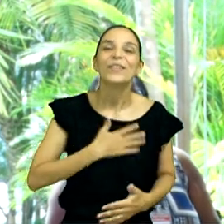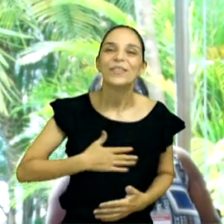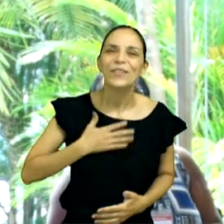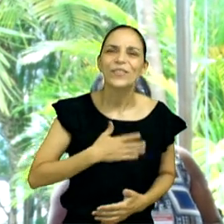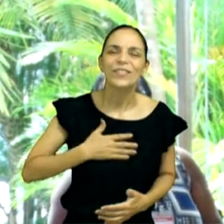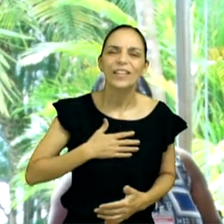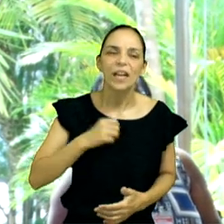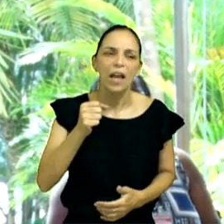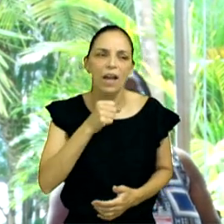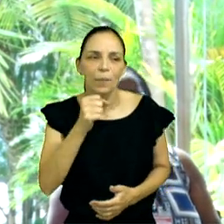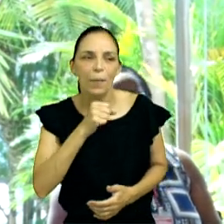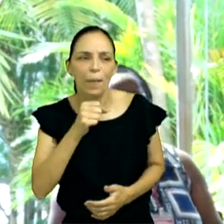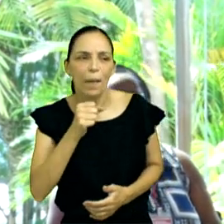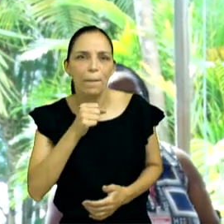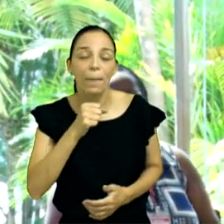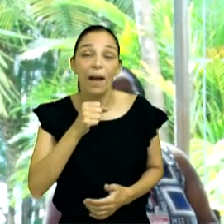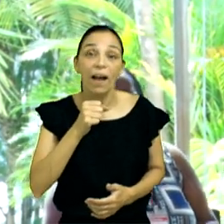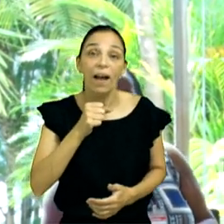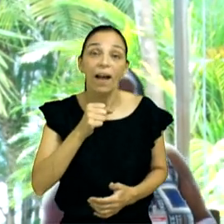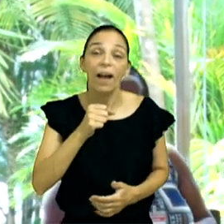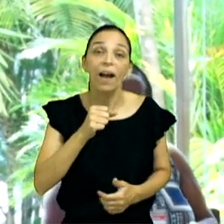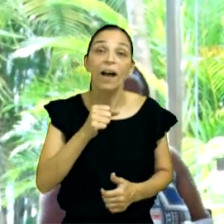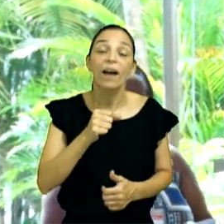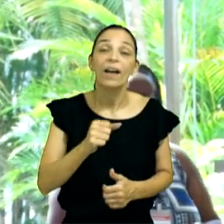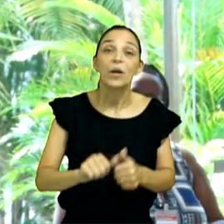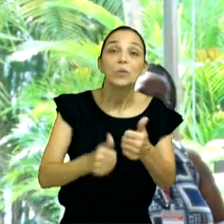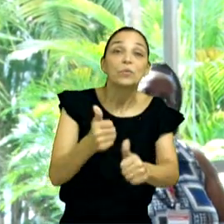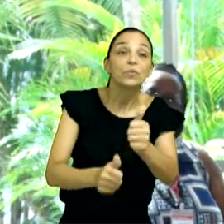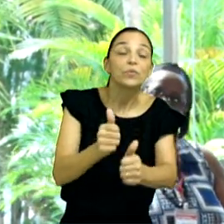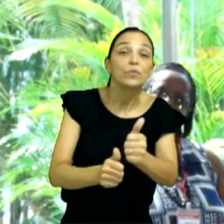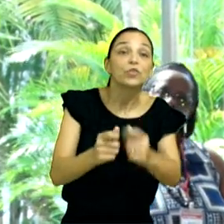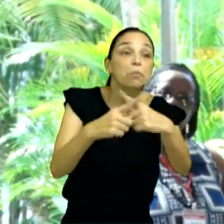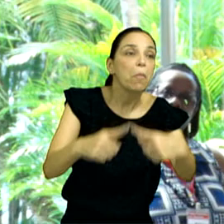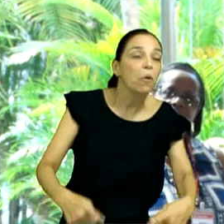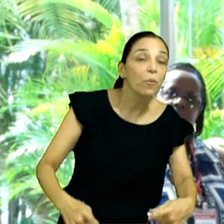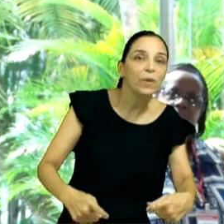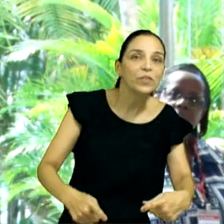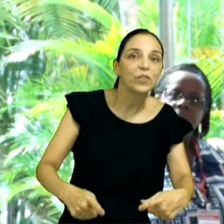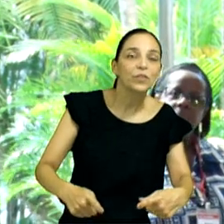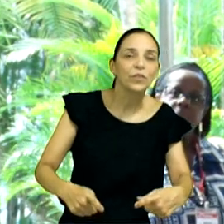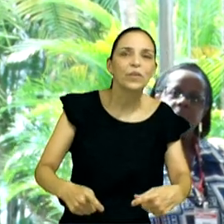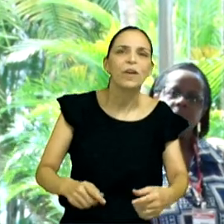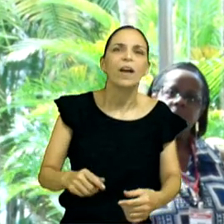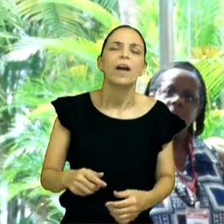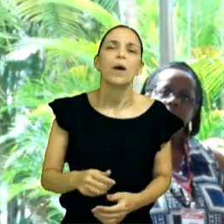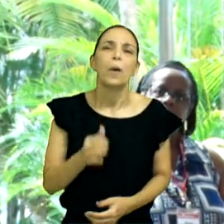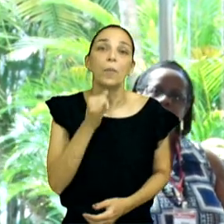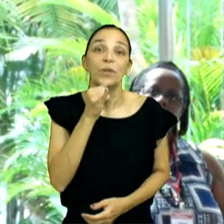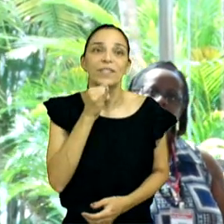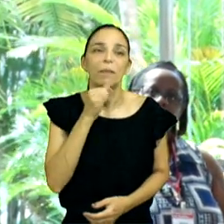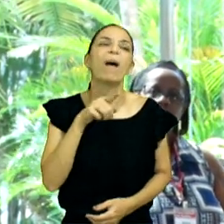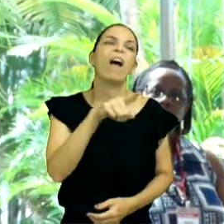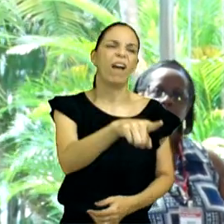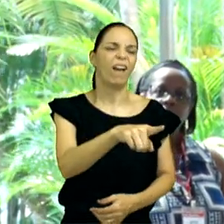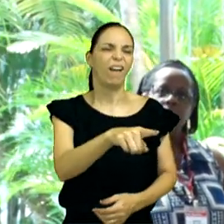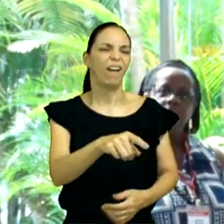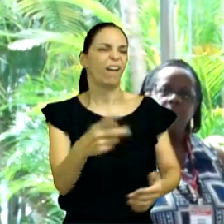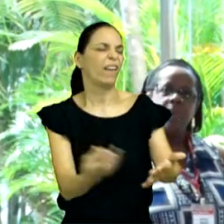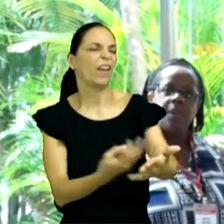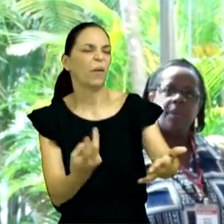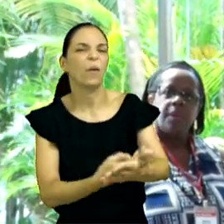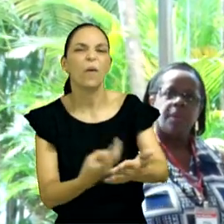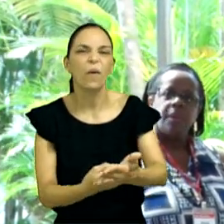moleza, os caras só falam ali o que está acontecendo, ah não, está ruim o time, está ruim o time, o técnico errou, é